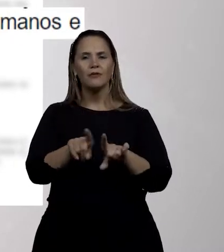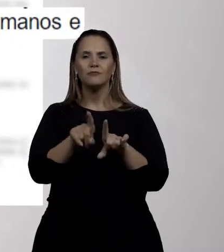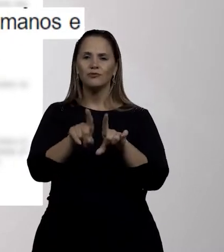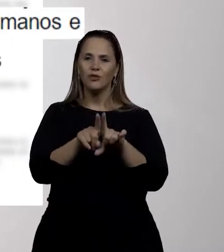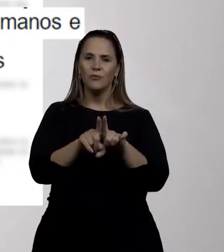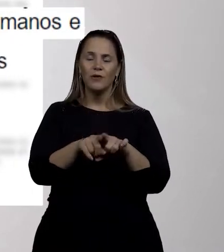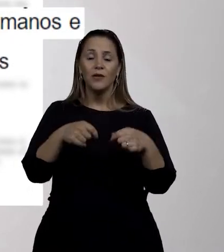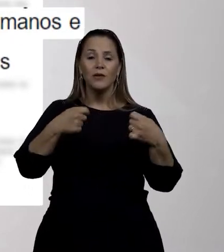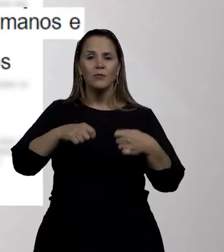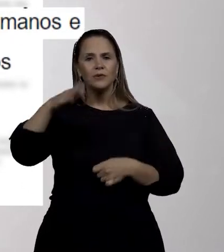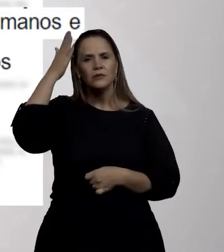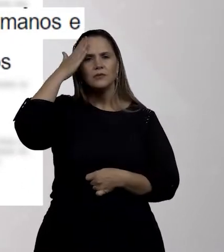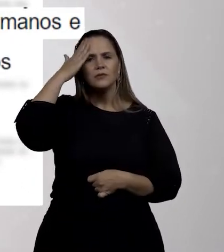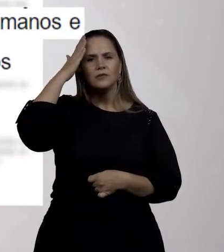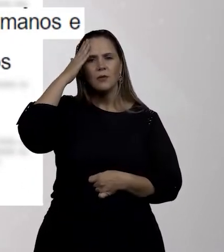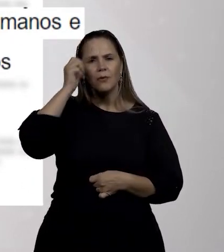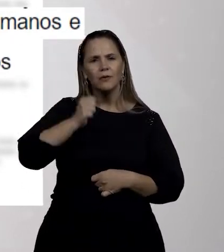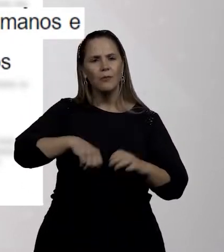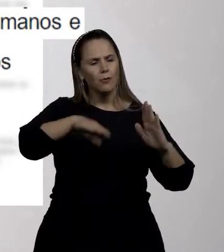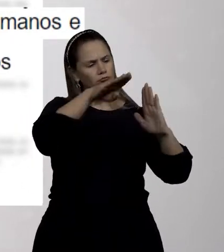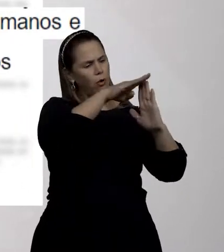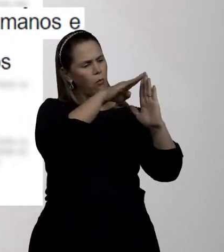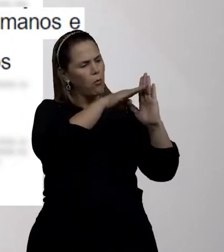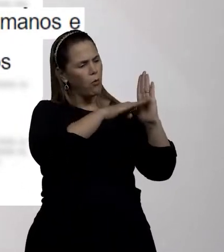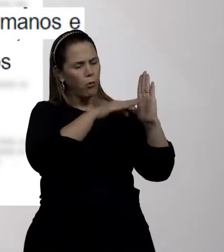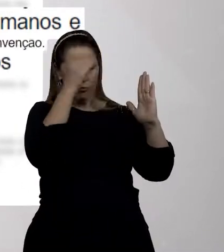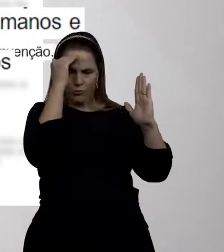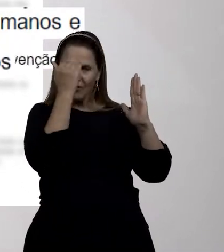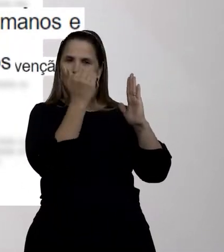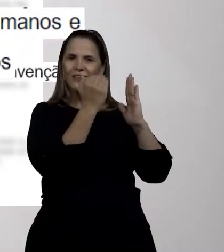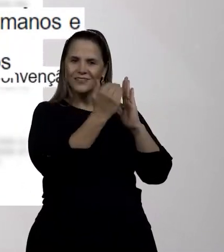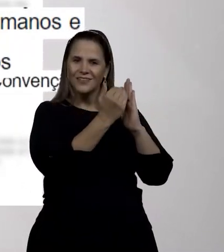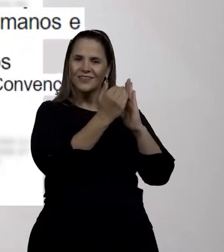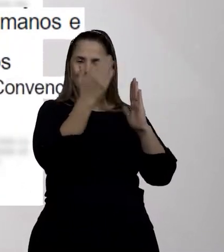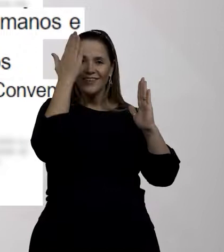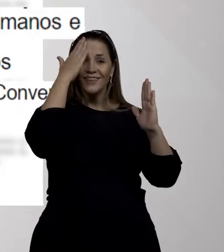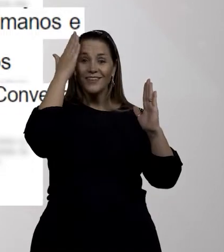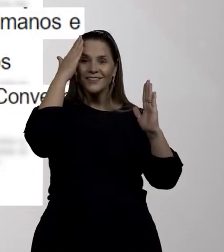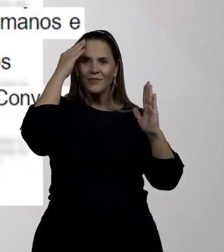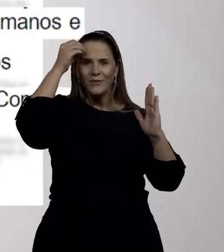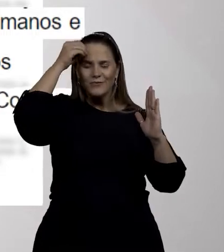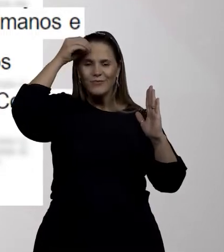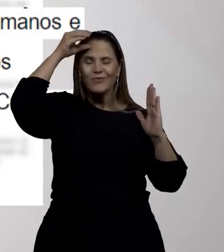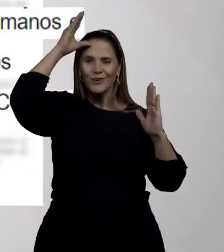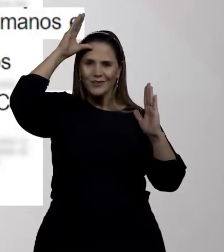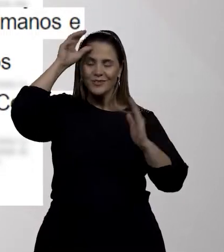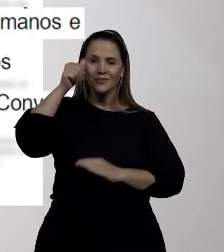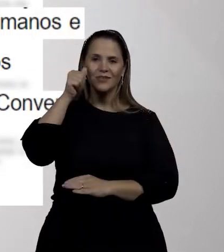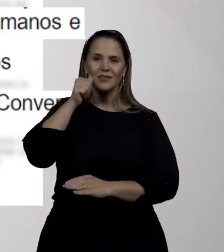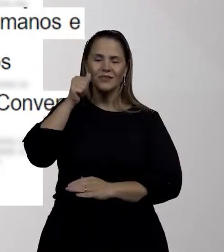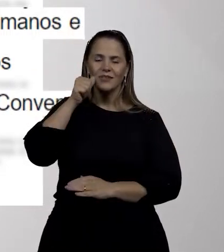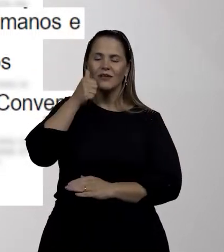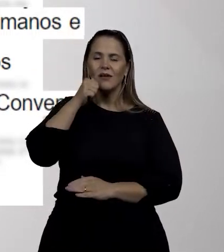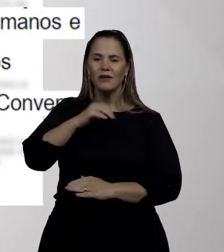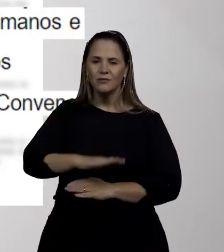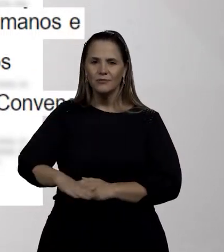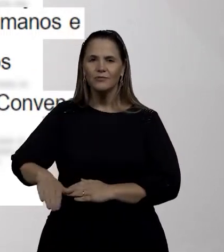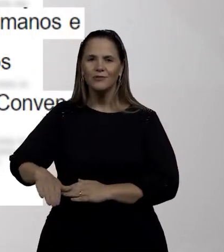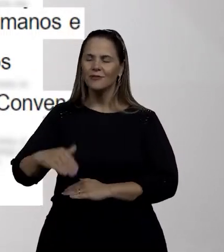tomar ainda todas as medidas apropriadas para garantir a mulheres e meninas o pleno